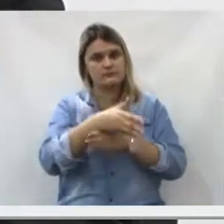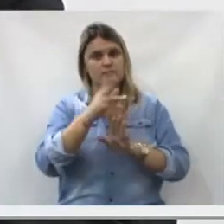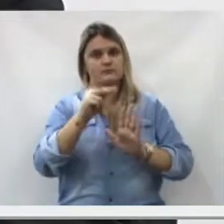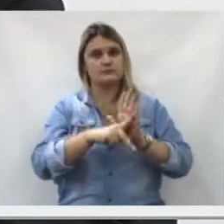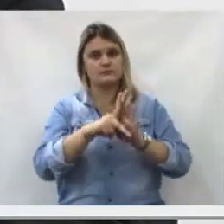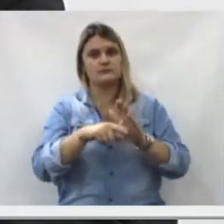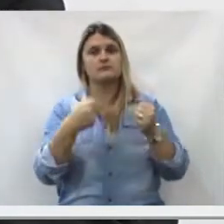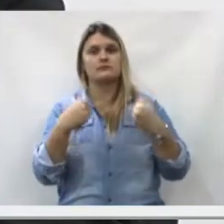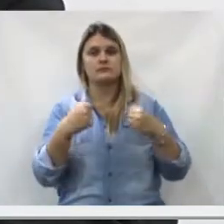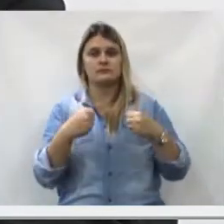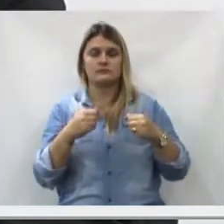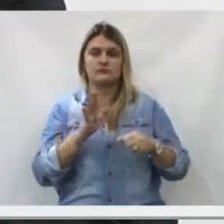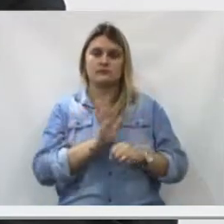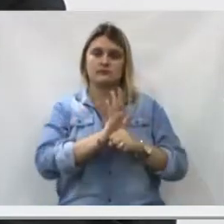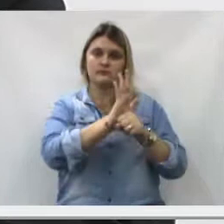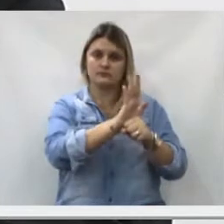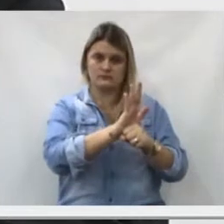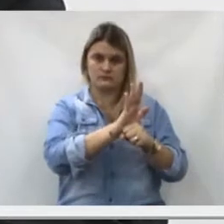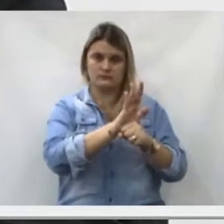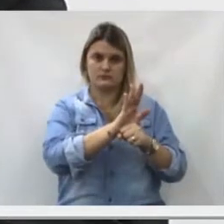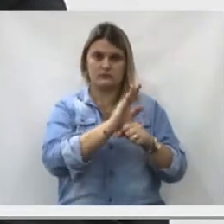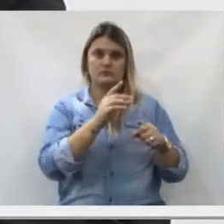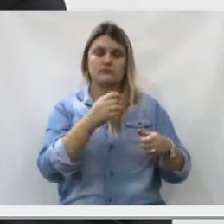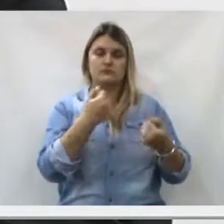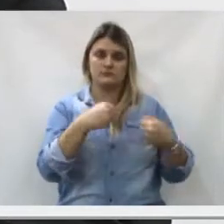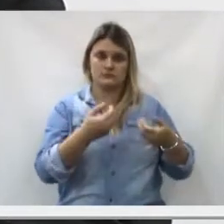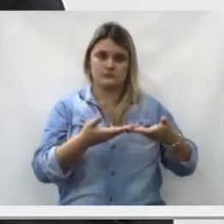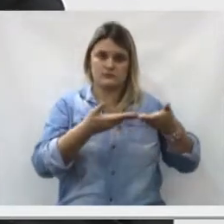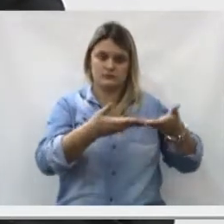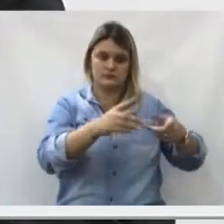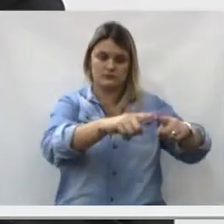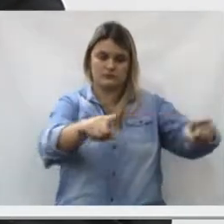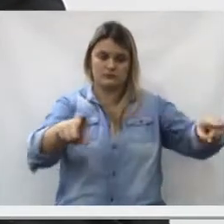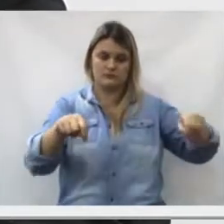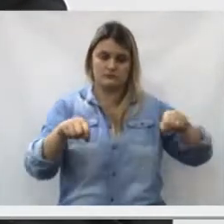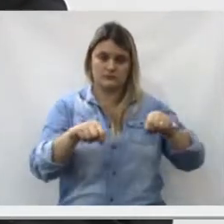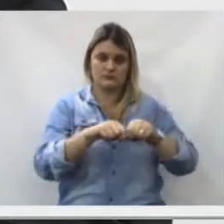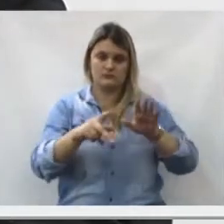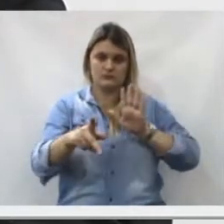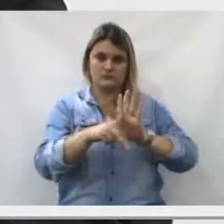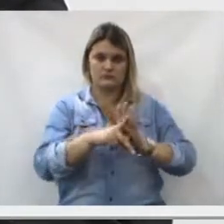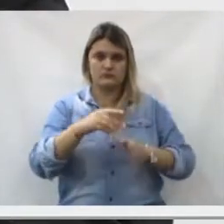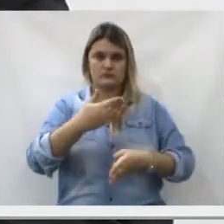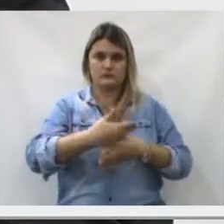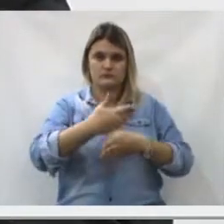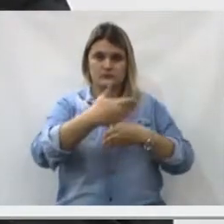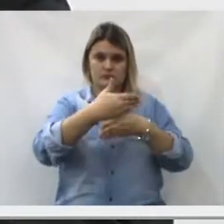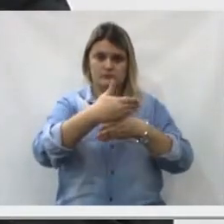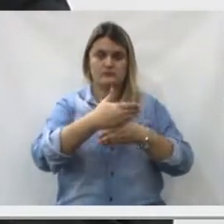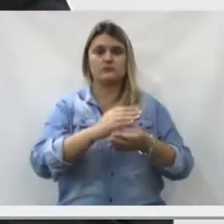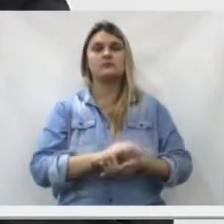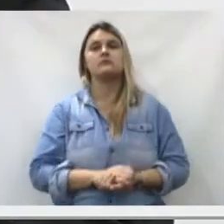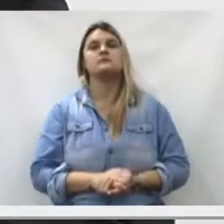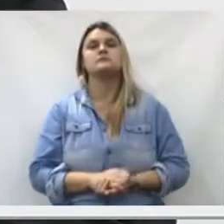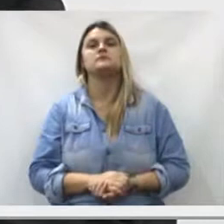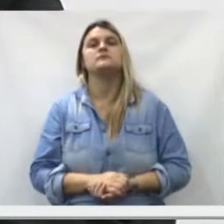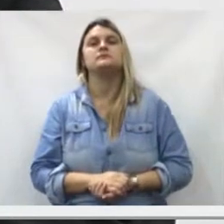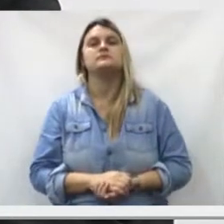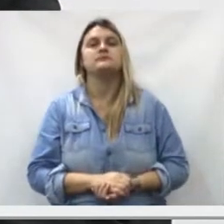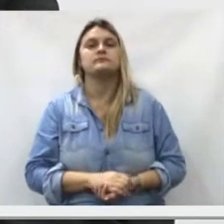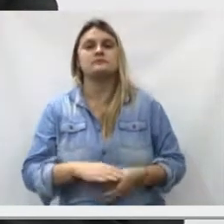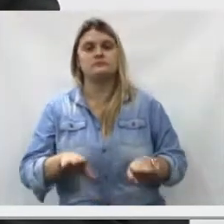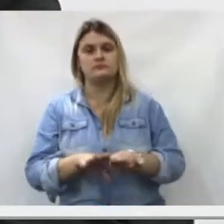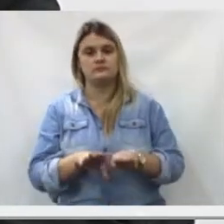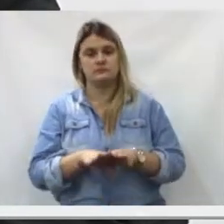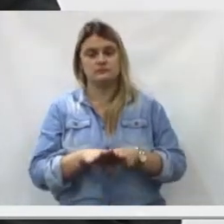Os municípios que têm interesse em participar desse projeto é entrar com uma contrapartida, ter o terreno adequado para a